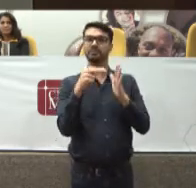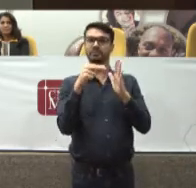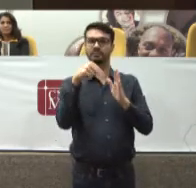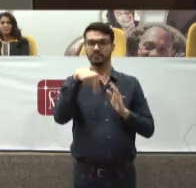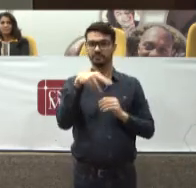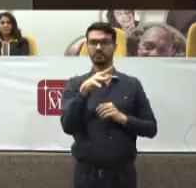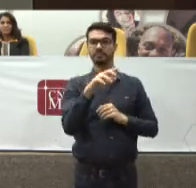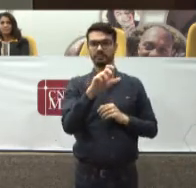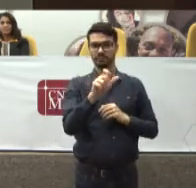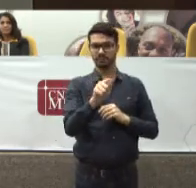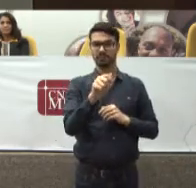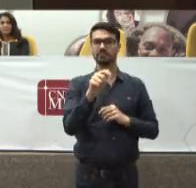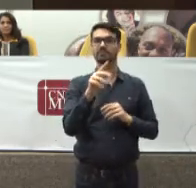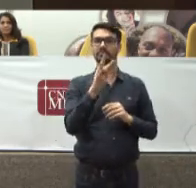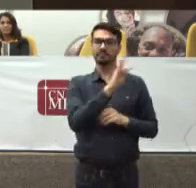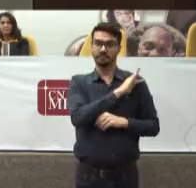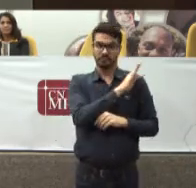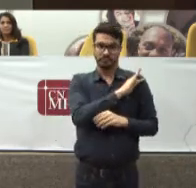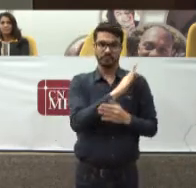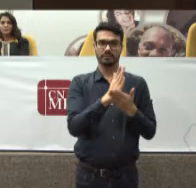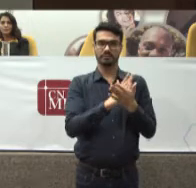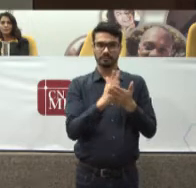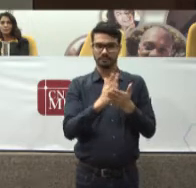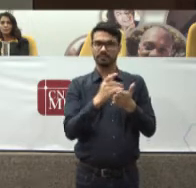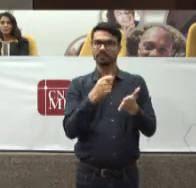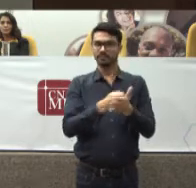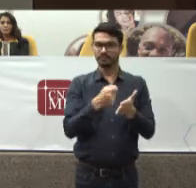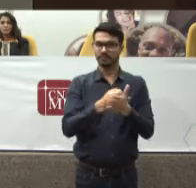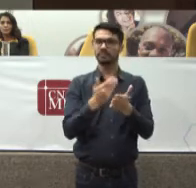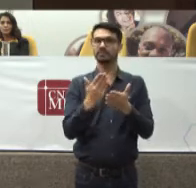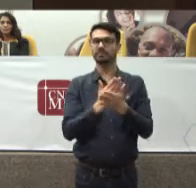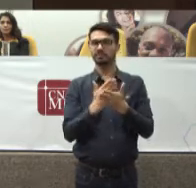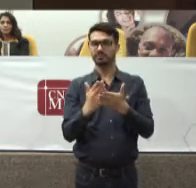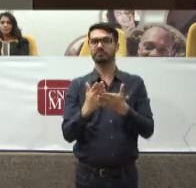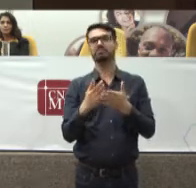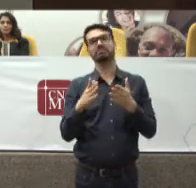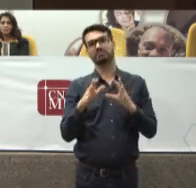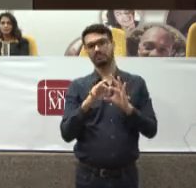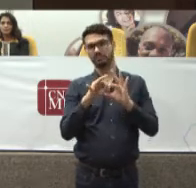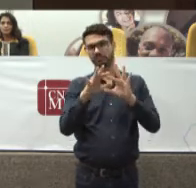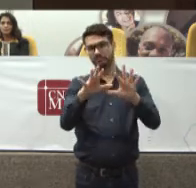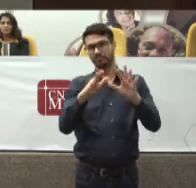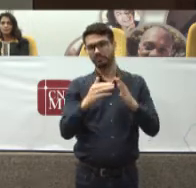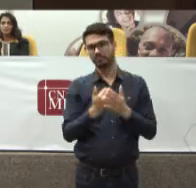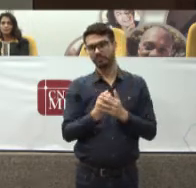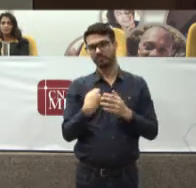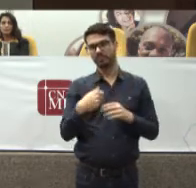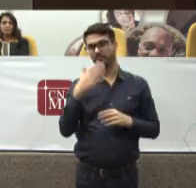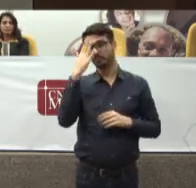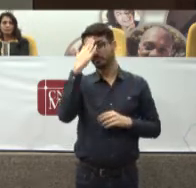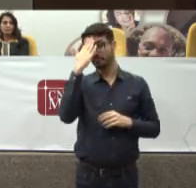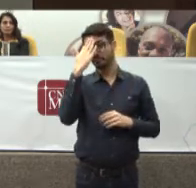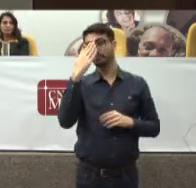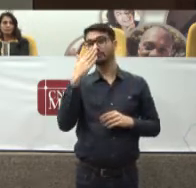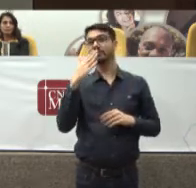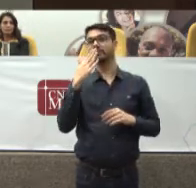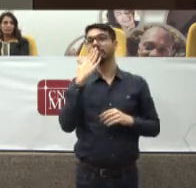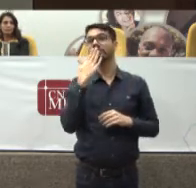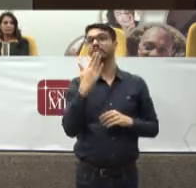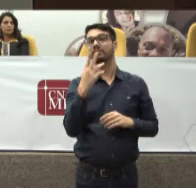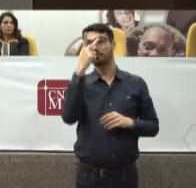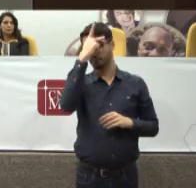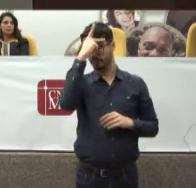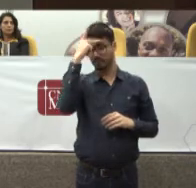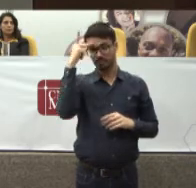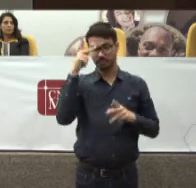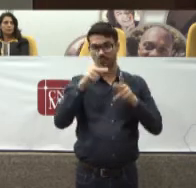Várias obrigatórias E algumas facultativas Porque nós precisamos saber Qual é o tipo de pessoa Qual é a idade Qual é a população Qual é o